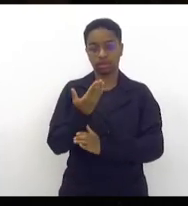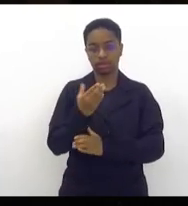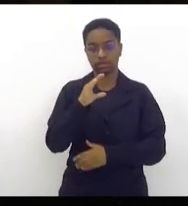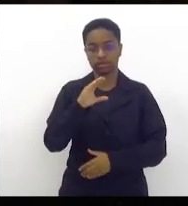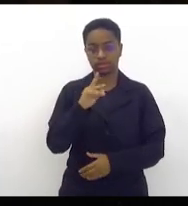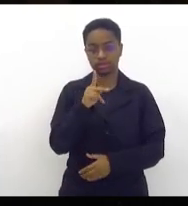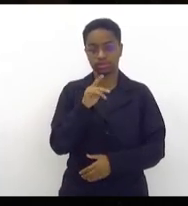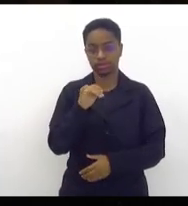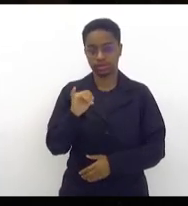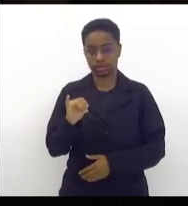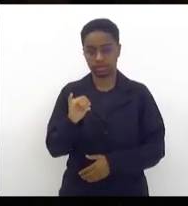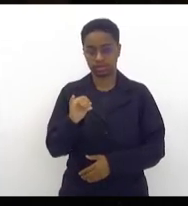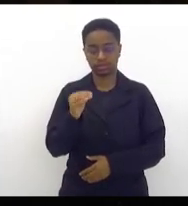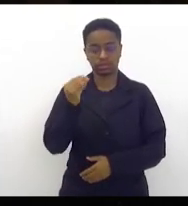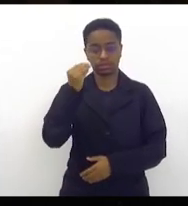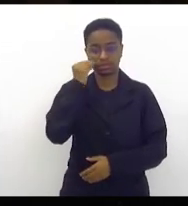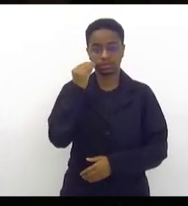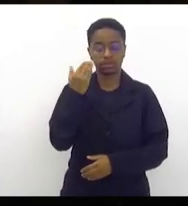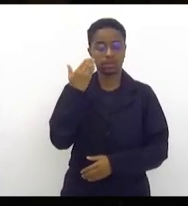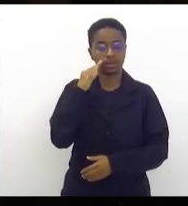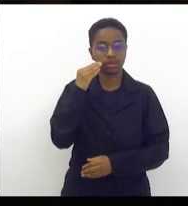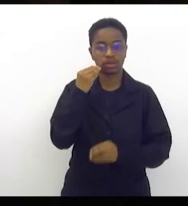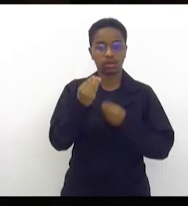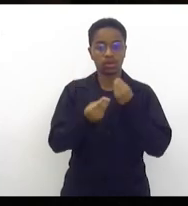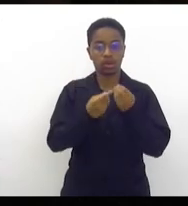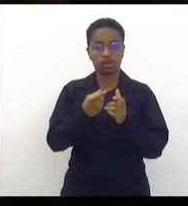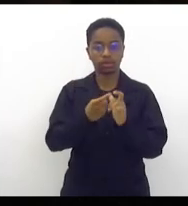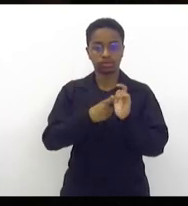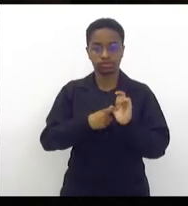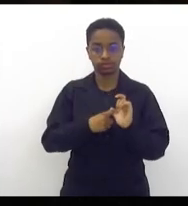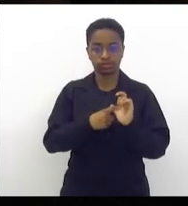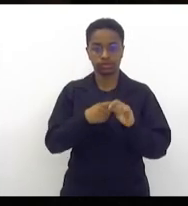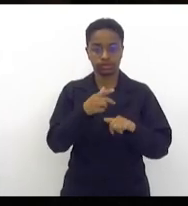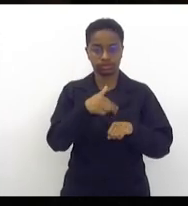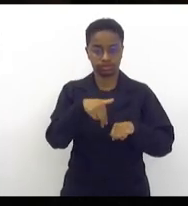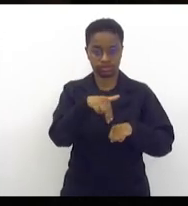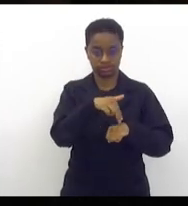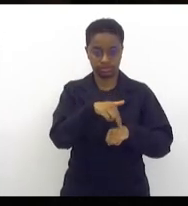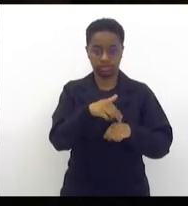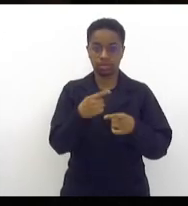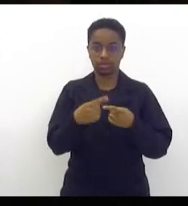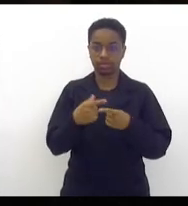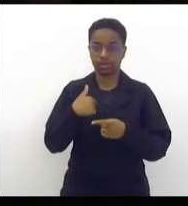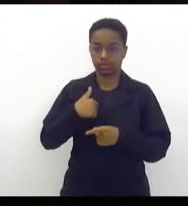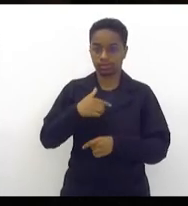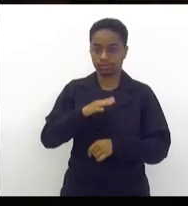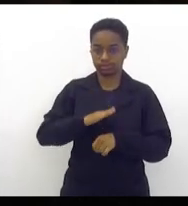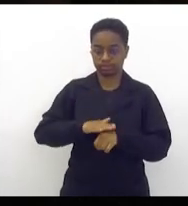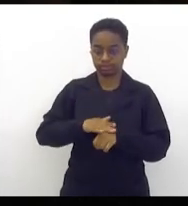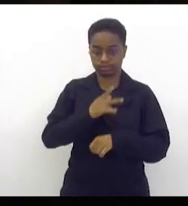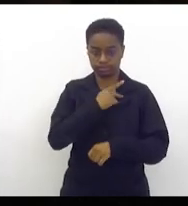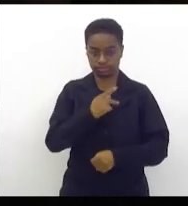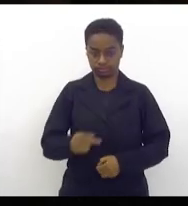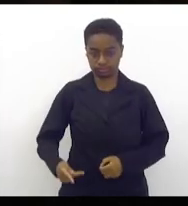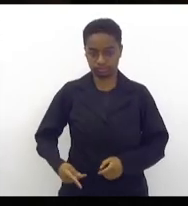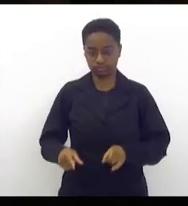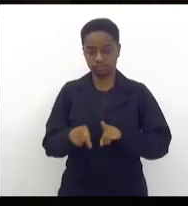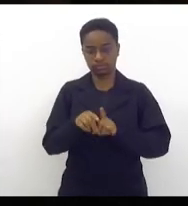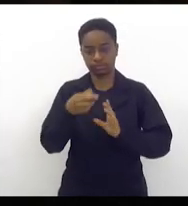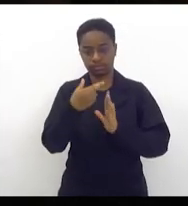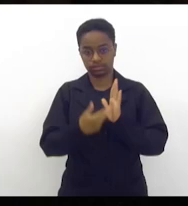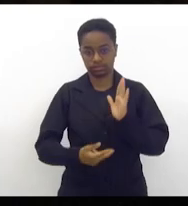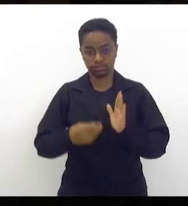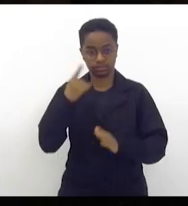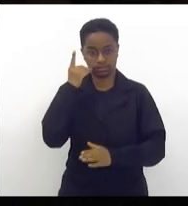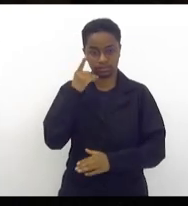CPI do Serviço da Dívida com a União, que foi presidida por mim, tendo como relator o